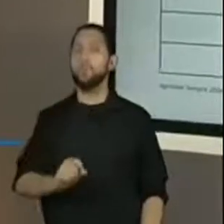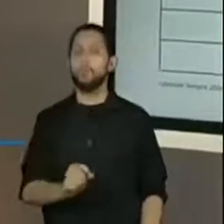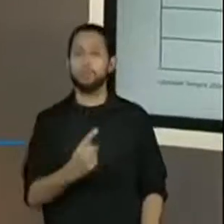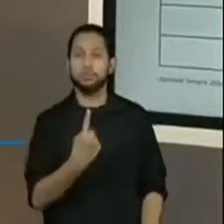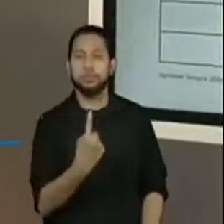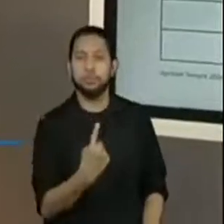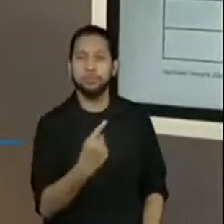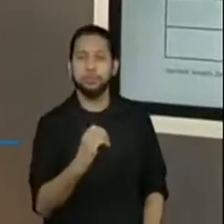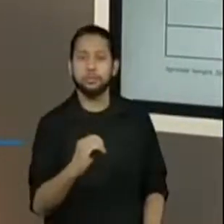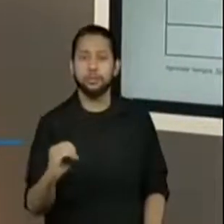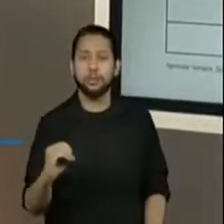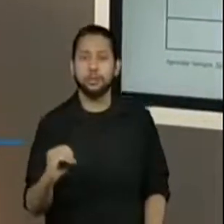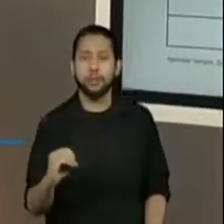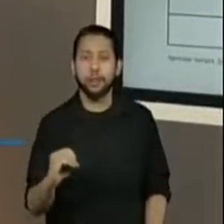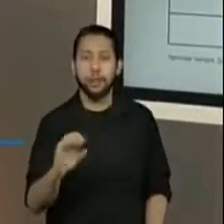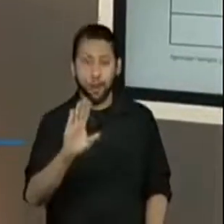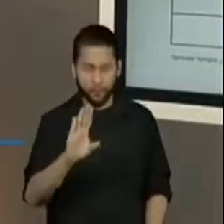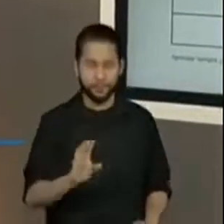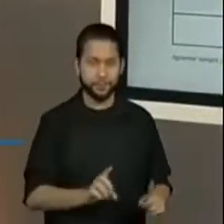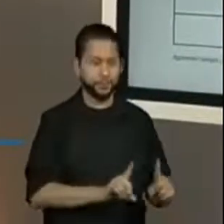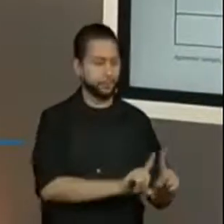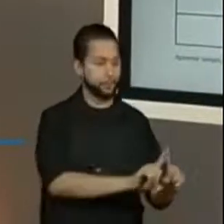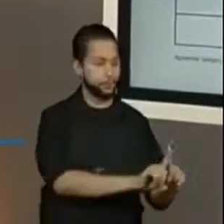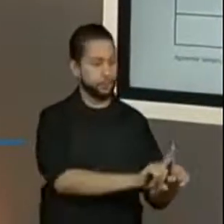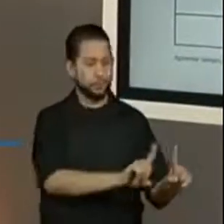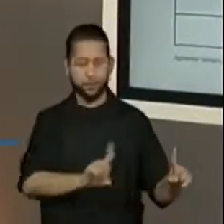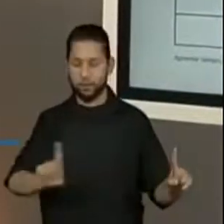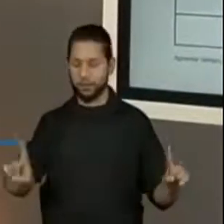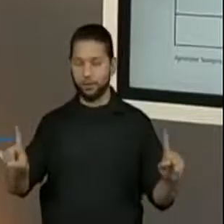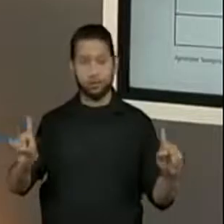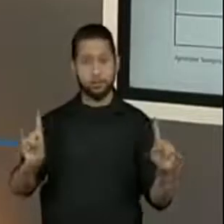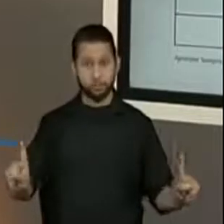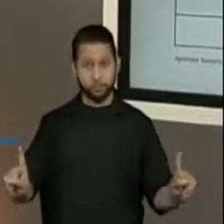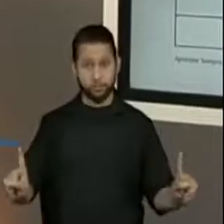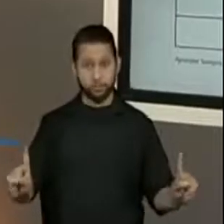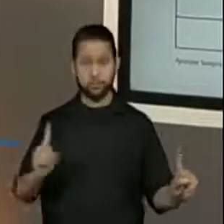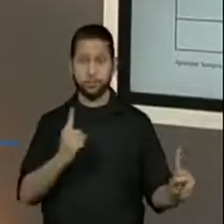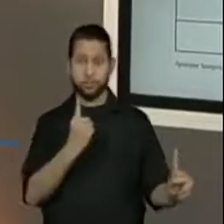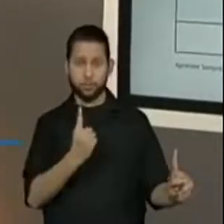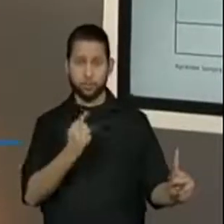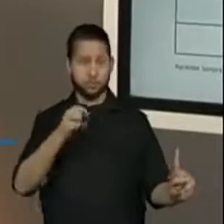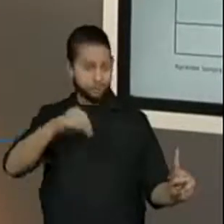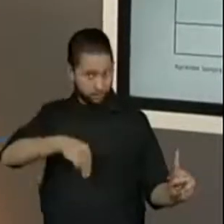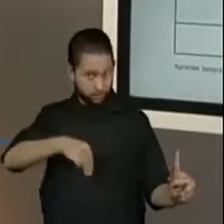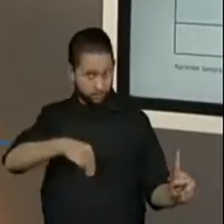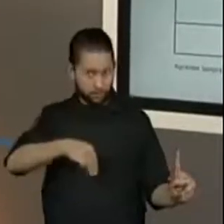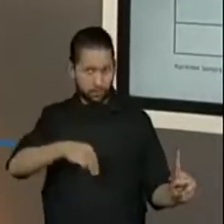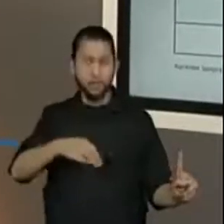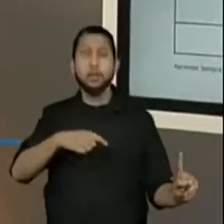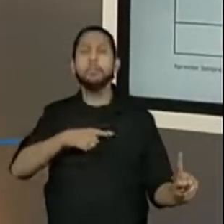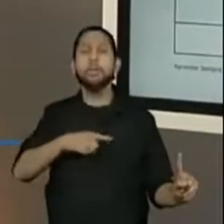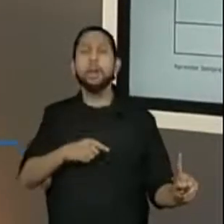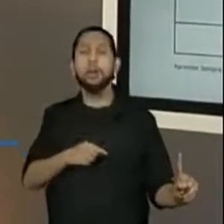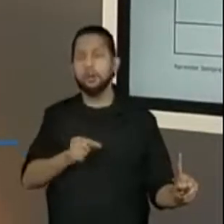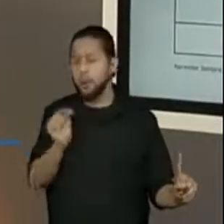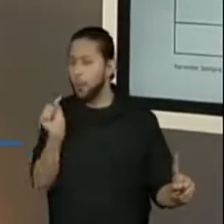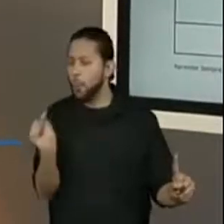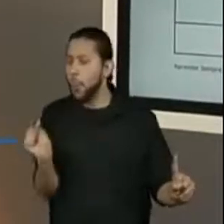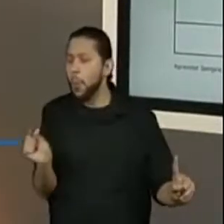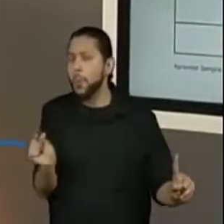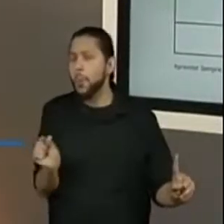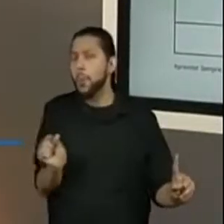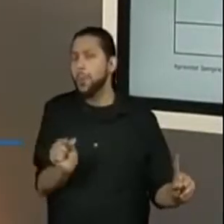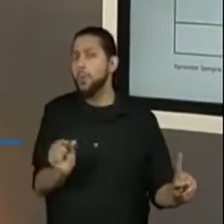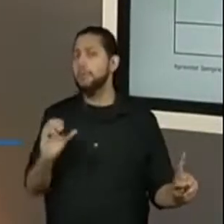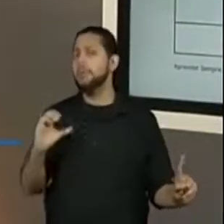Vamos comigo. Um metro equivale a 100 centímetros. É o que vocês estão me falando aqui no chat. É isso?